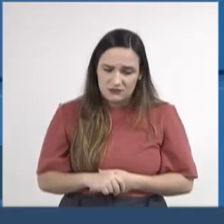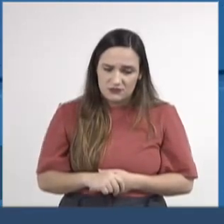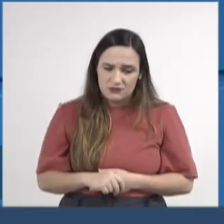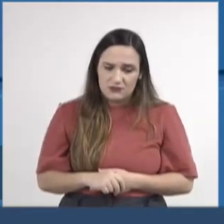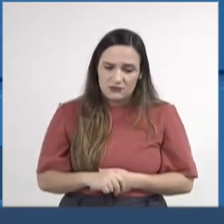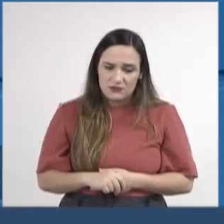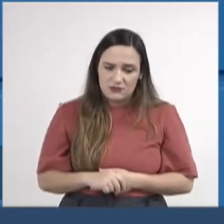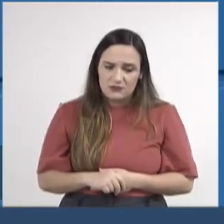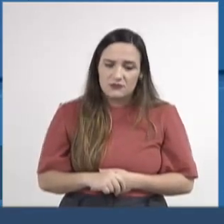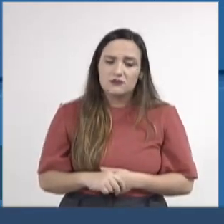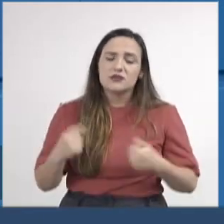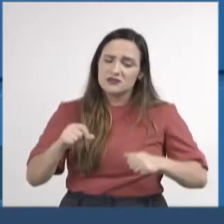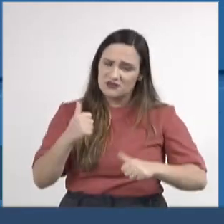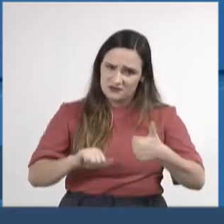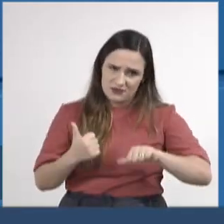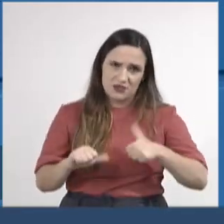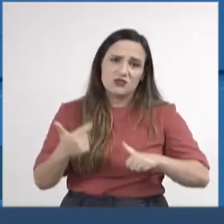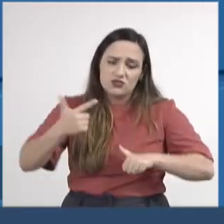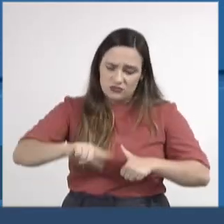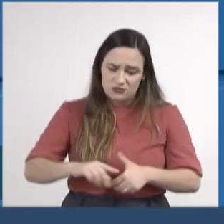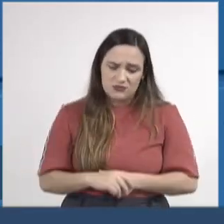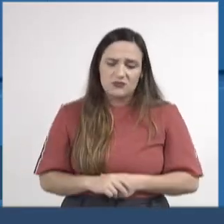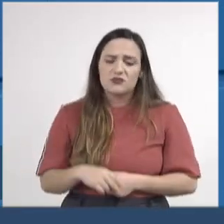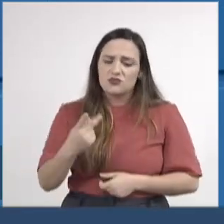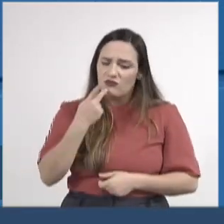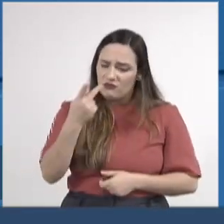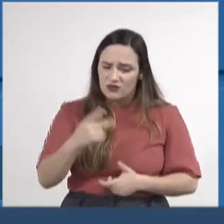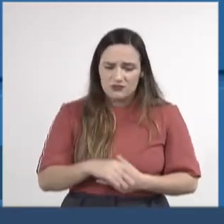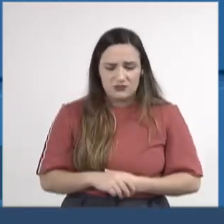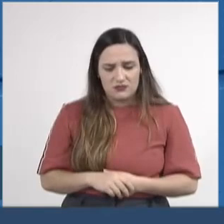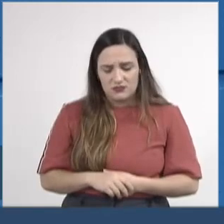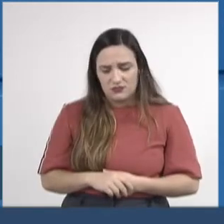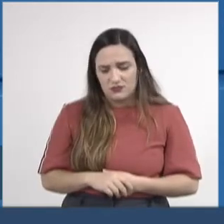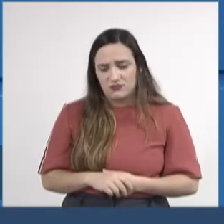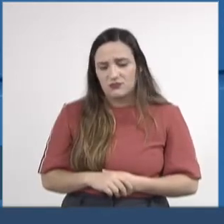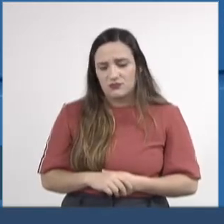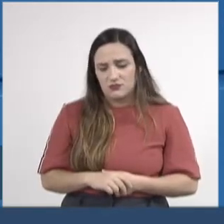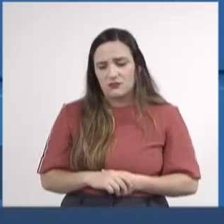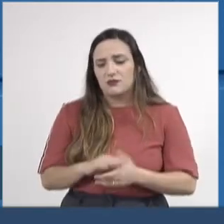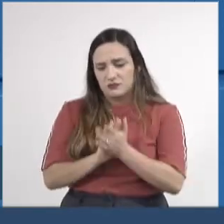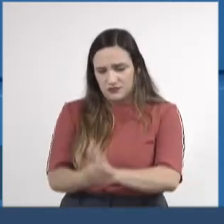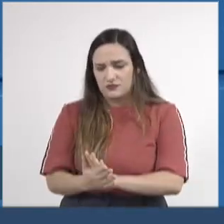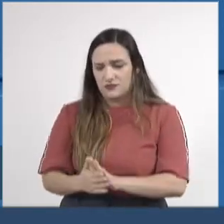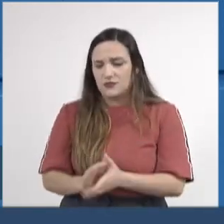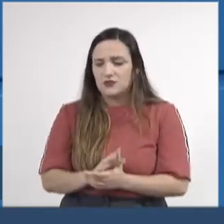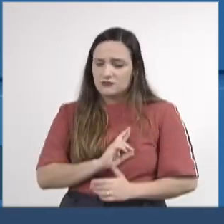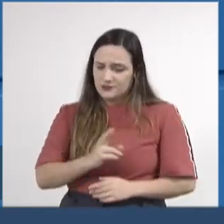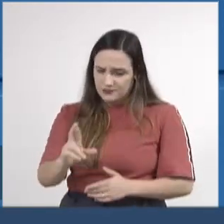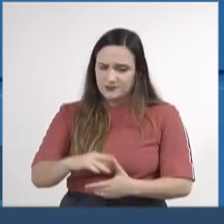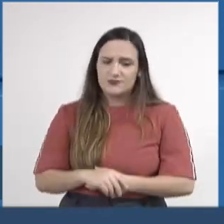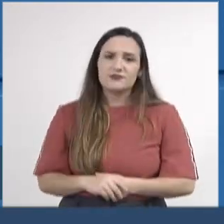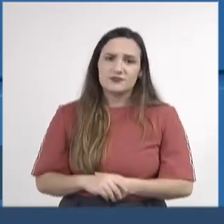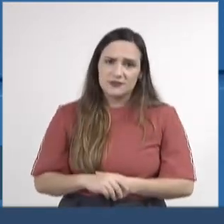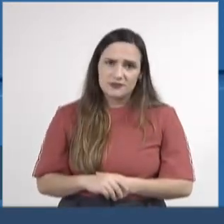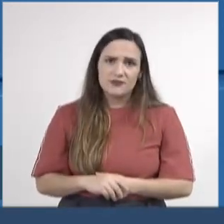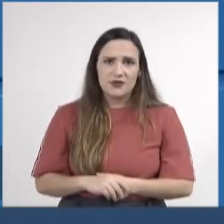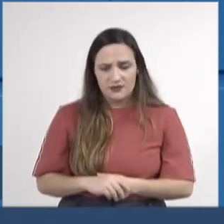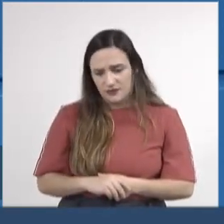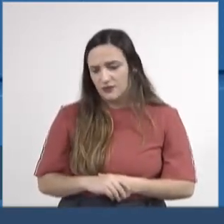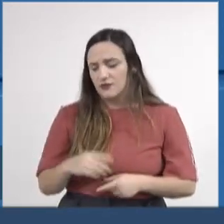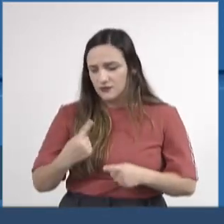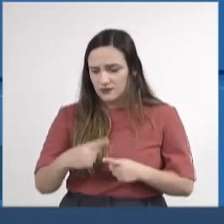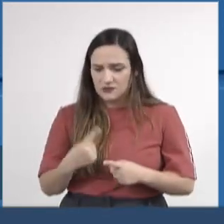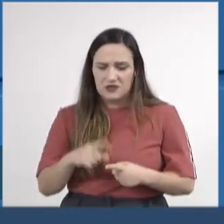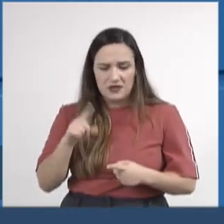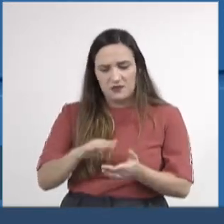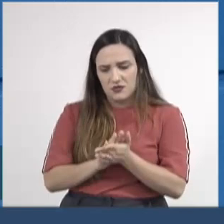a gente tem que rever isso aqui, na fala do senhor, dessa discriminação contra a religião, o senhor fala, discrimina